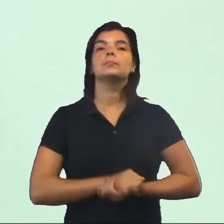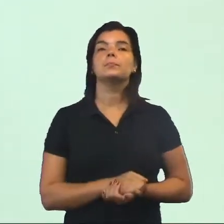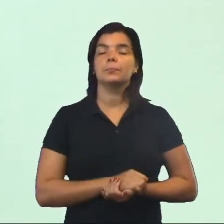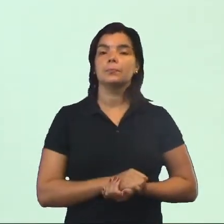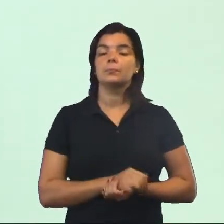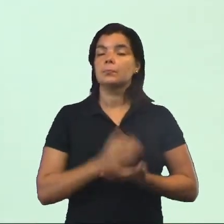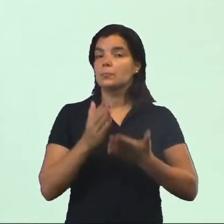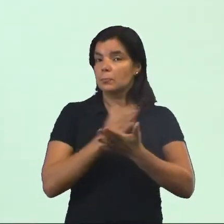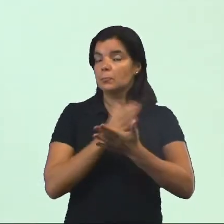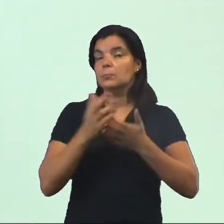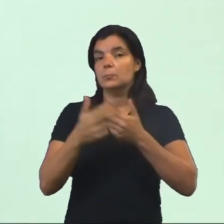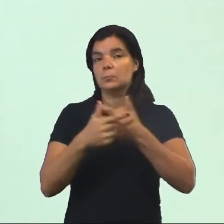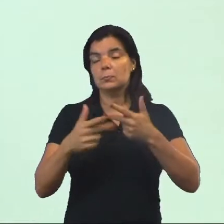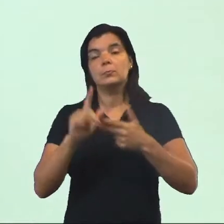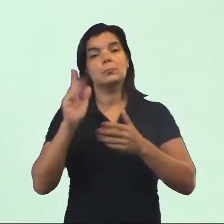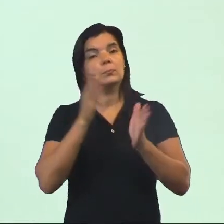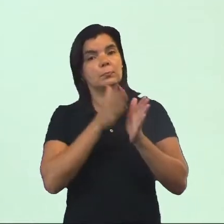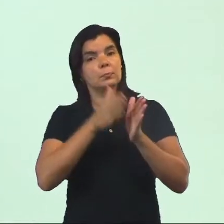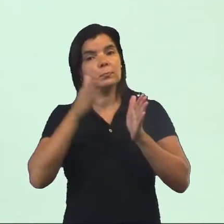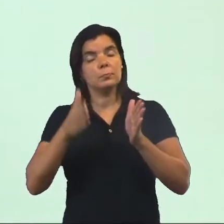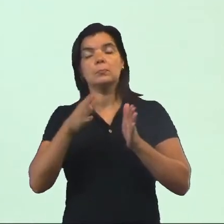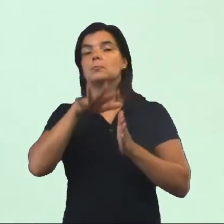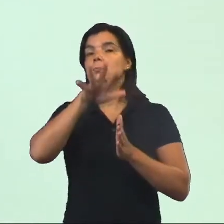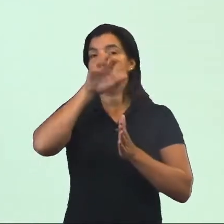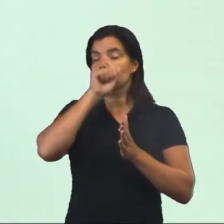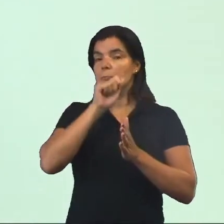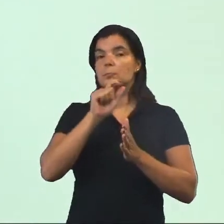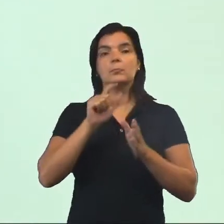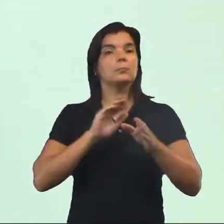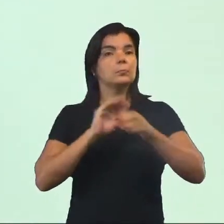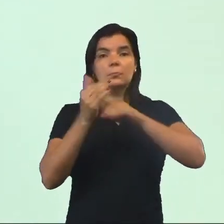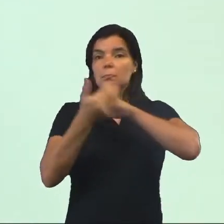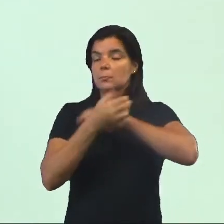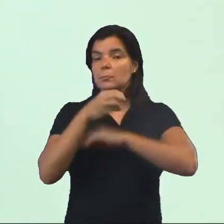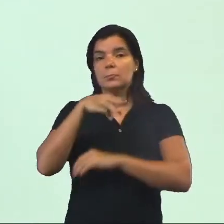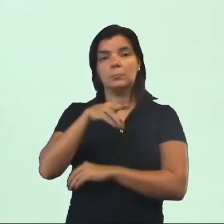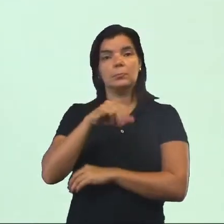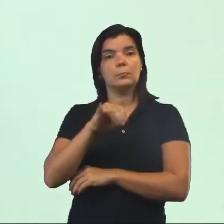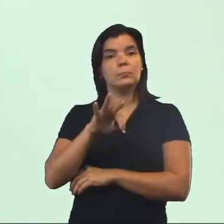Há algumas delas. Nós vamos ver que tem uma etapa da respiração que não ocorre na mitocôndria.